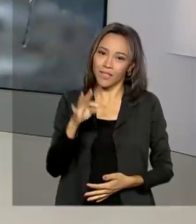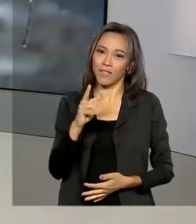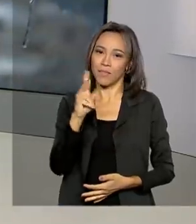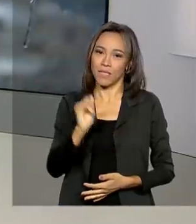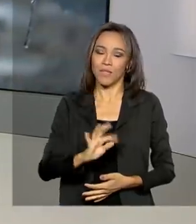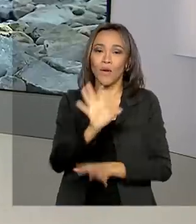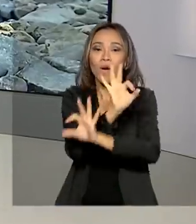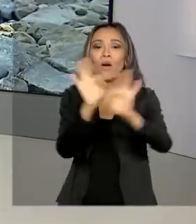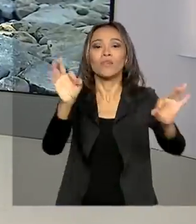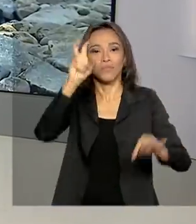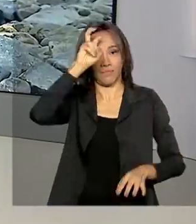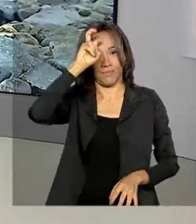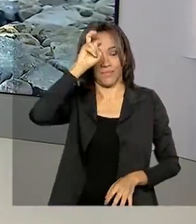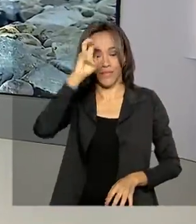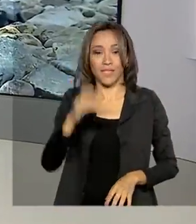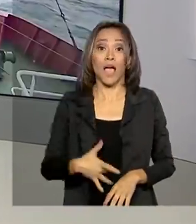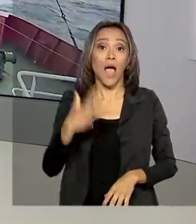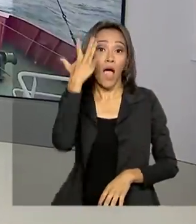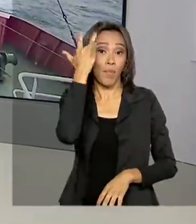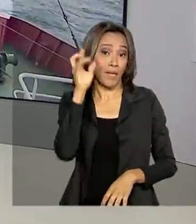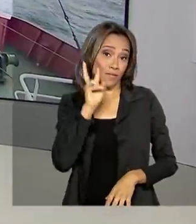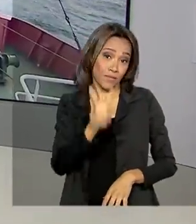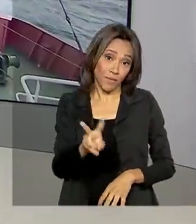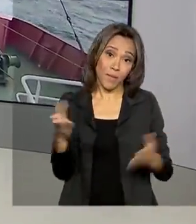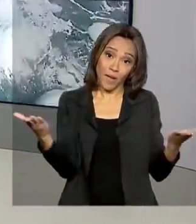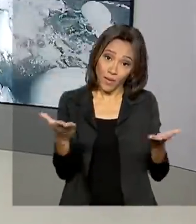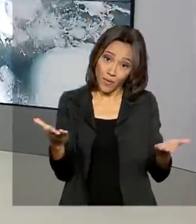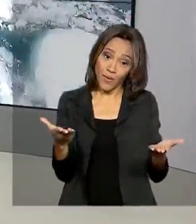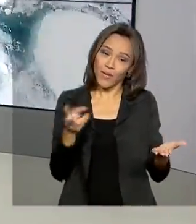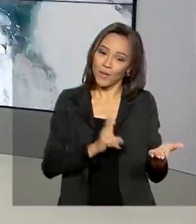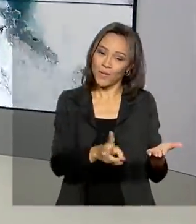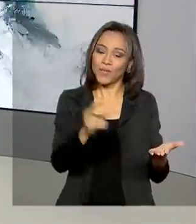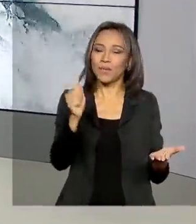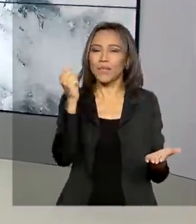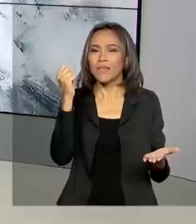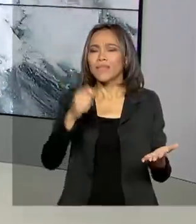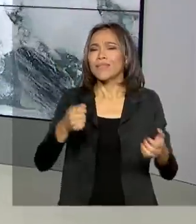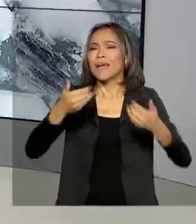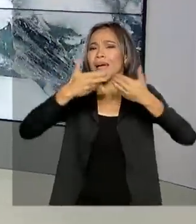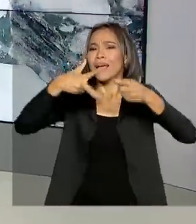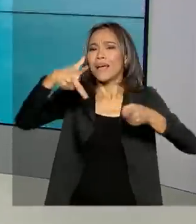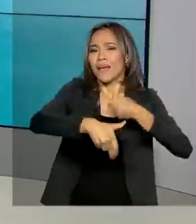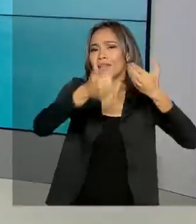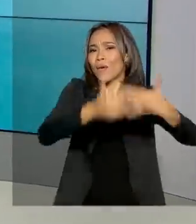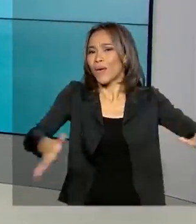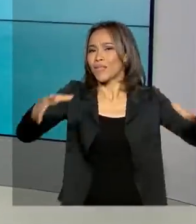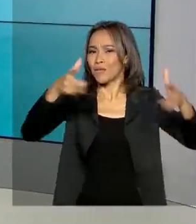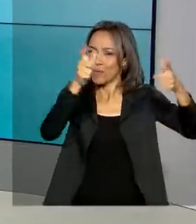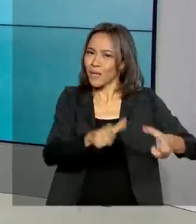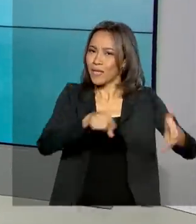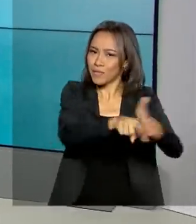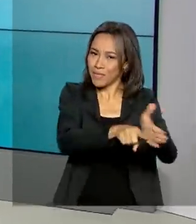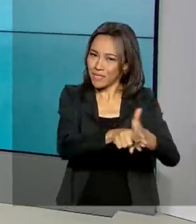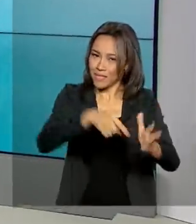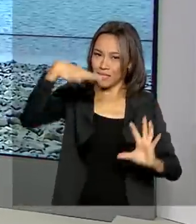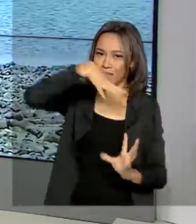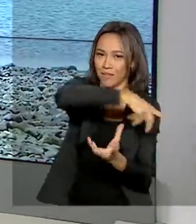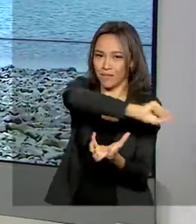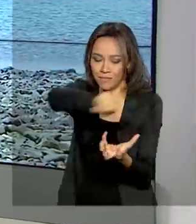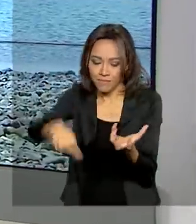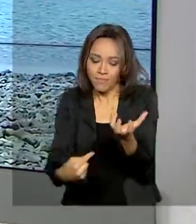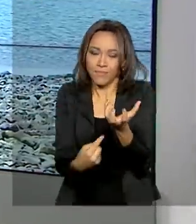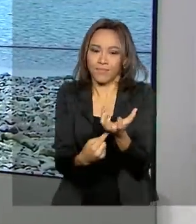ótima quinta-feira para você, nos vemos amanhã. Fique agora com as belas imagens da inauguração da Estação Comandante Ferraz da Antártica.